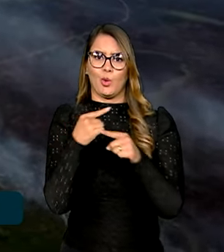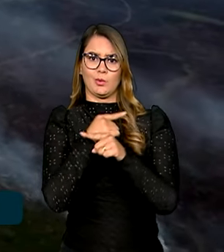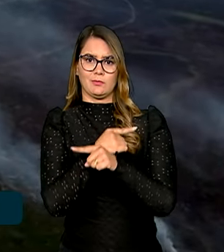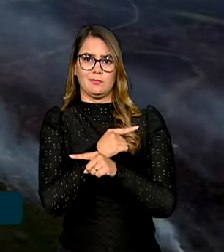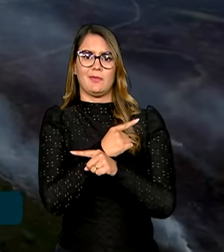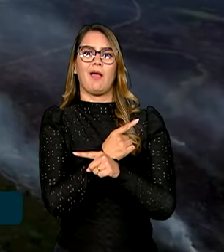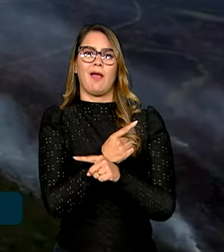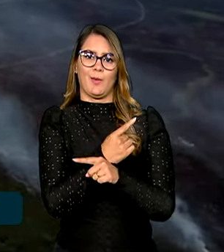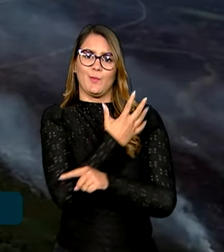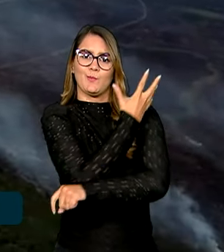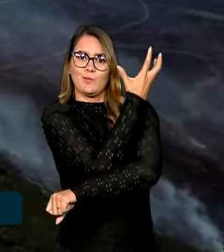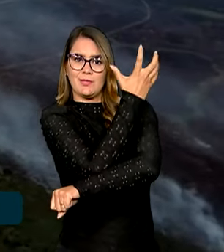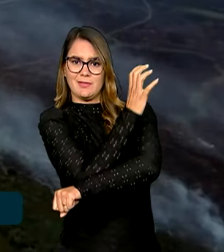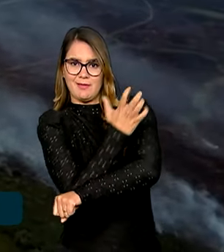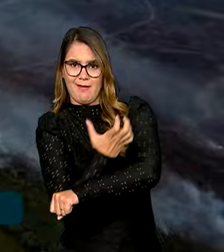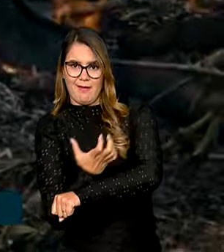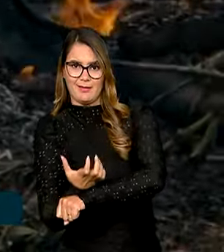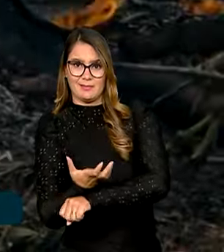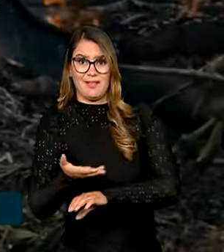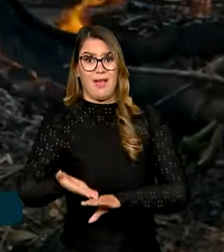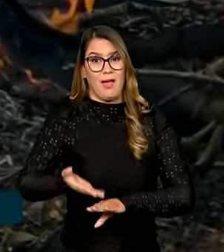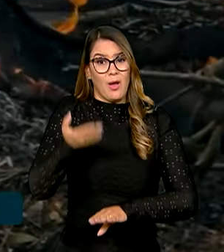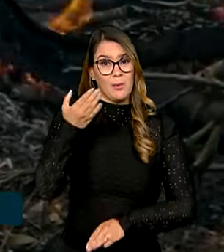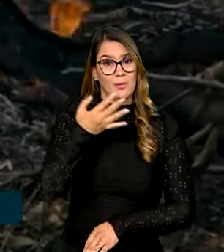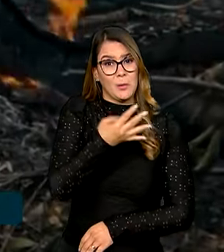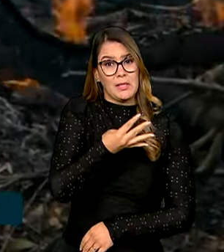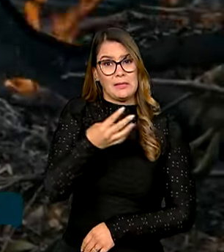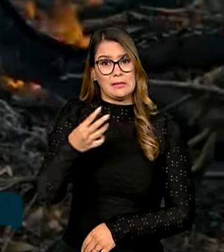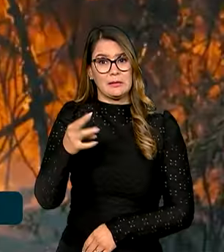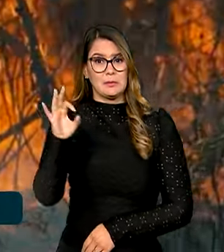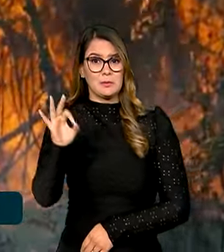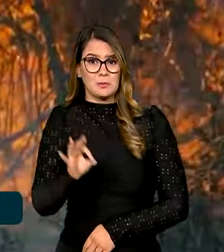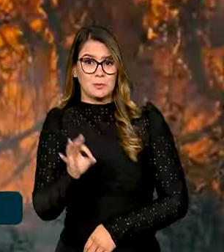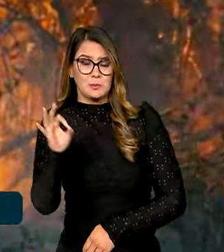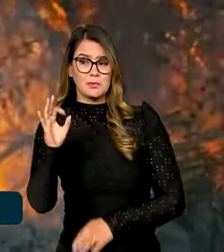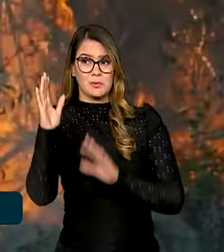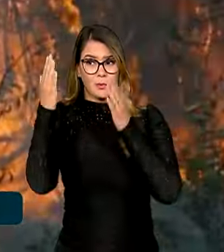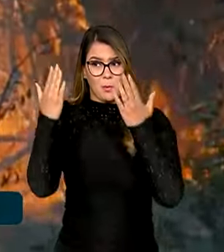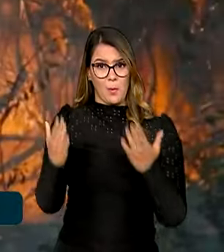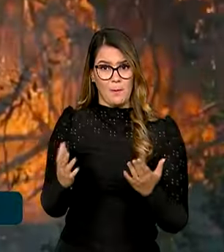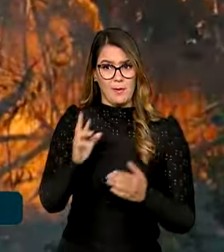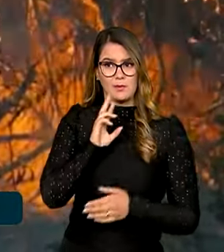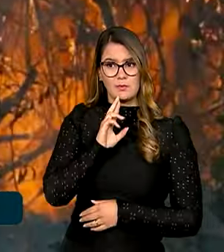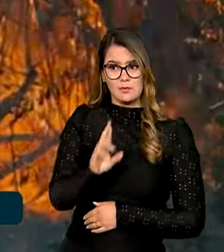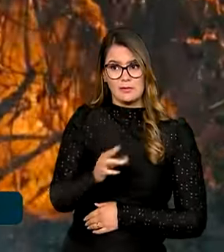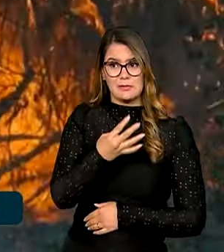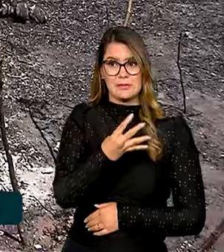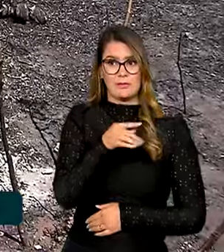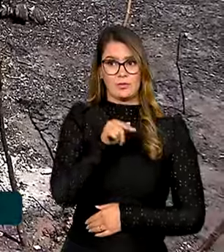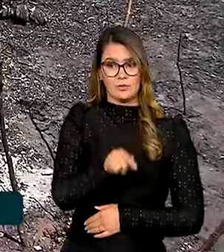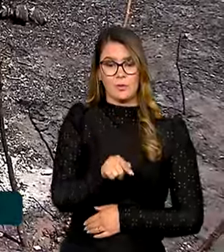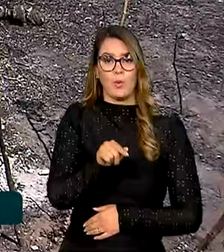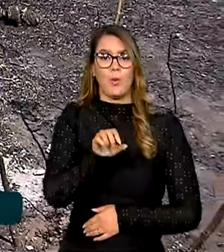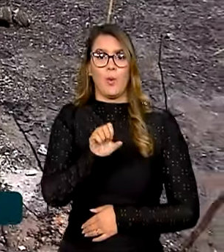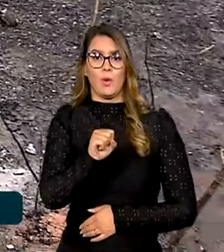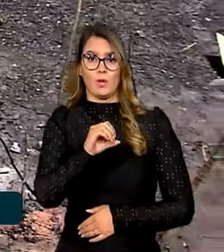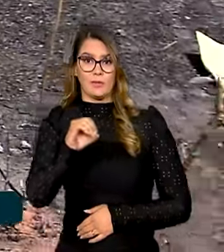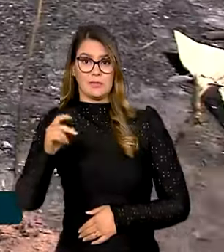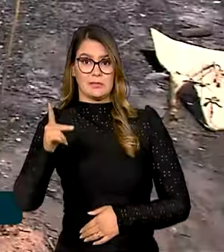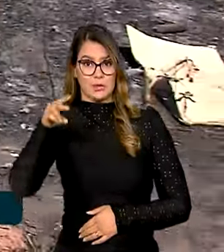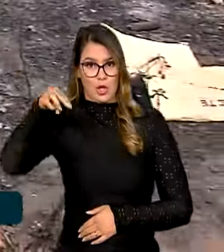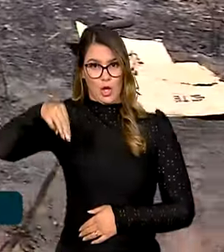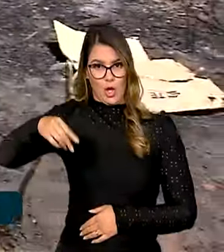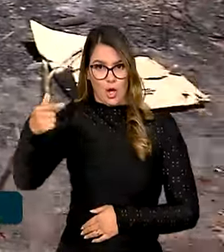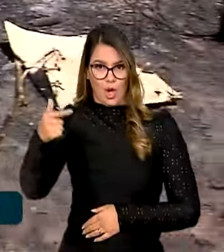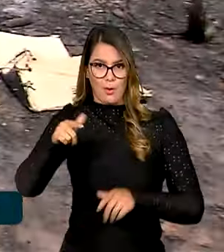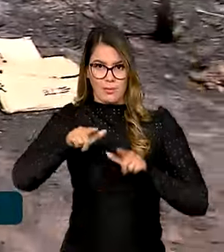o Cerrado. Com aumento de 43% em relação ao último resultado, mais de 7.800 quilômetros quadrados do